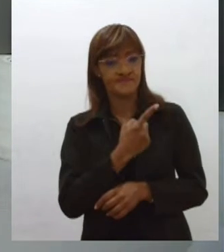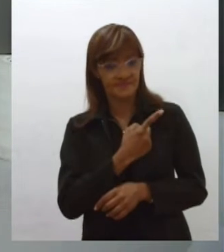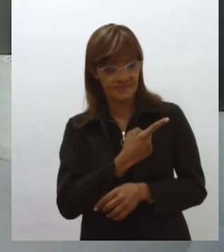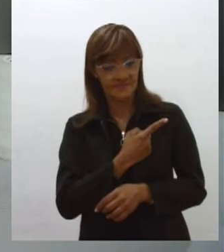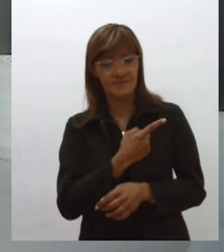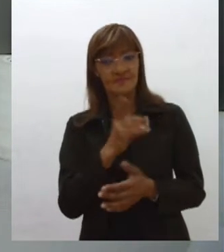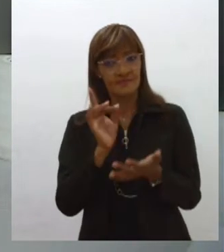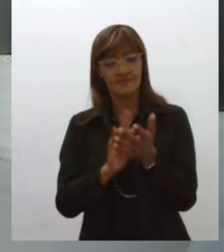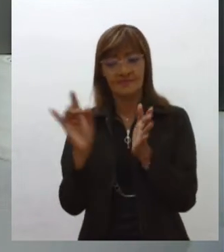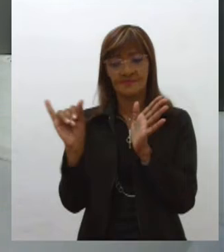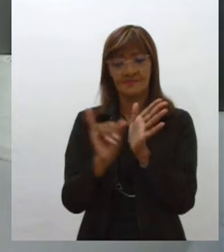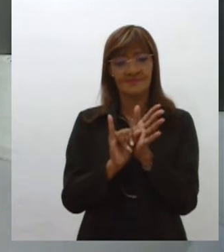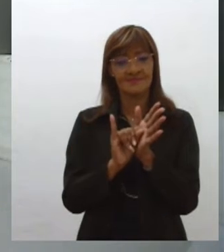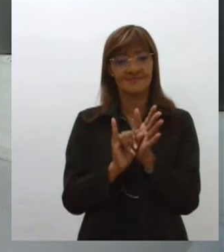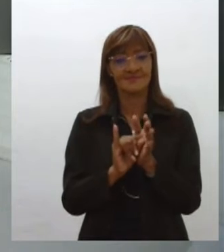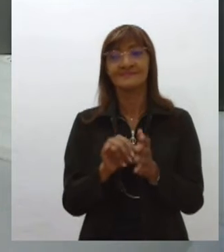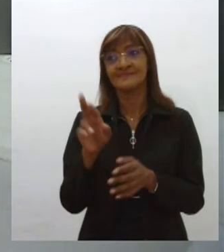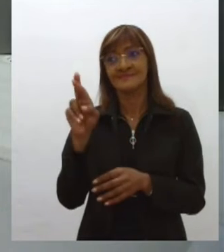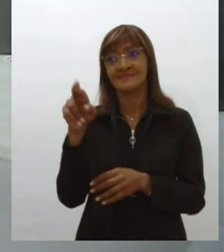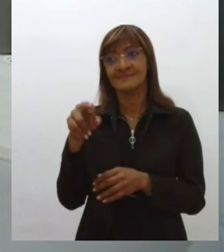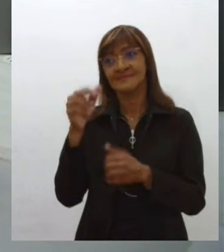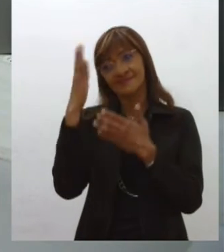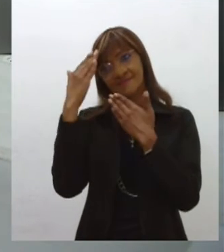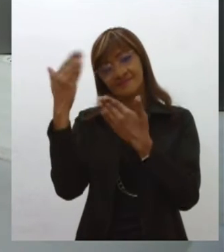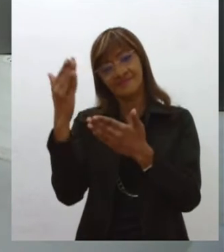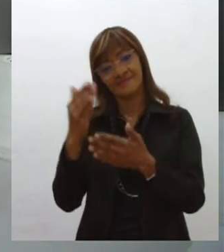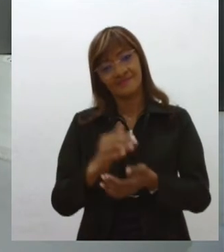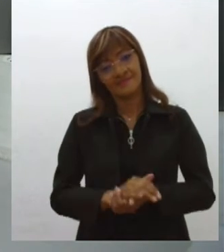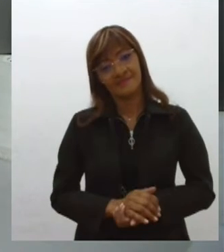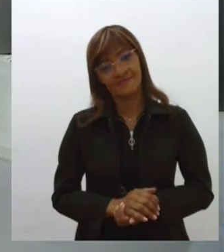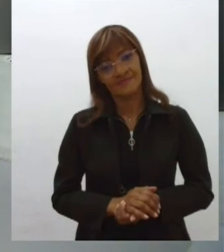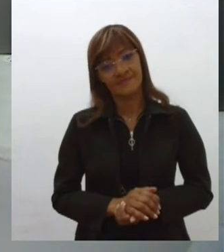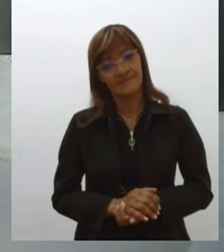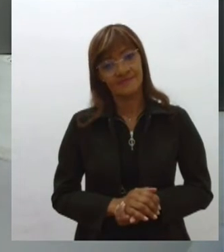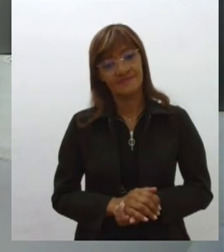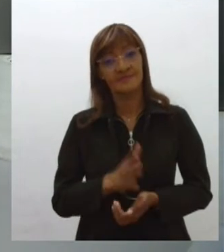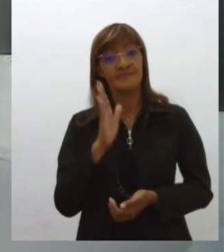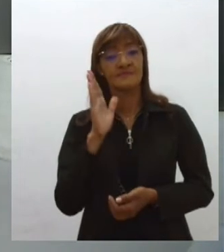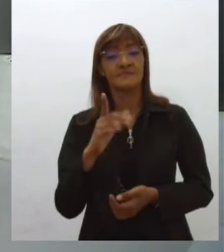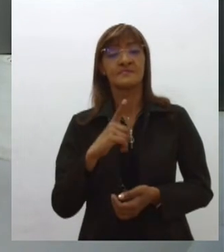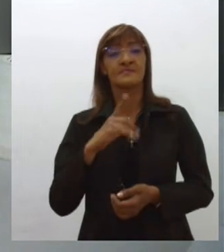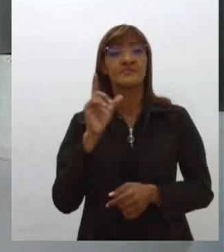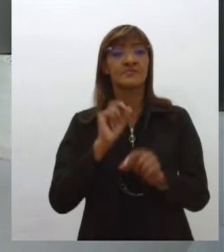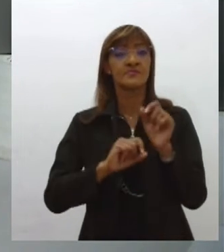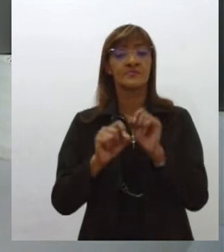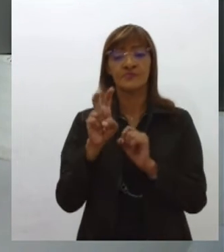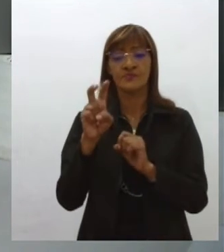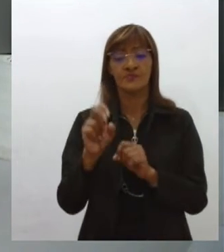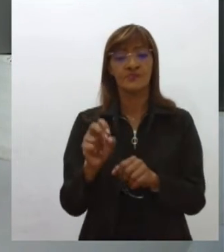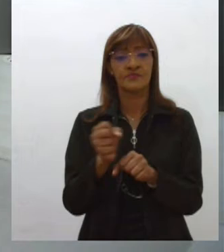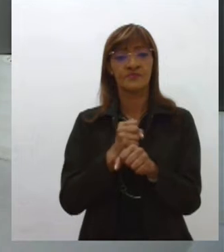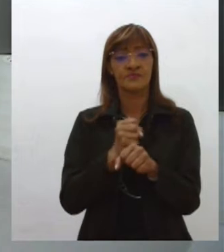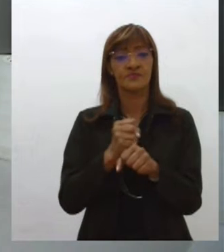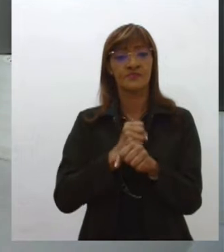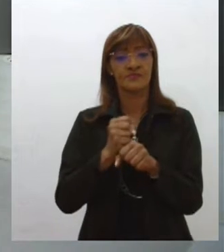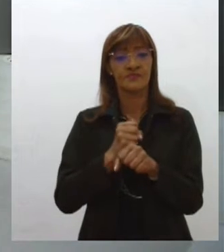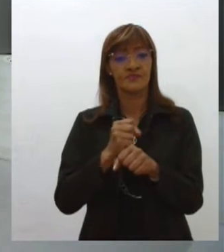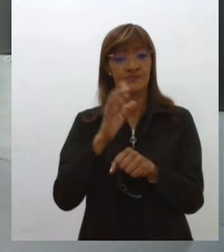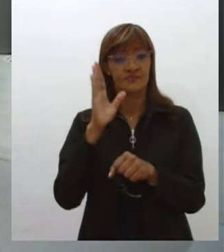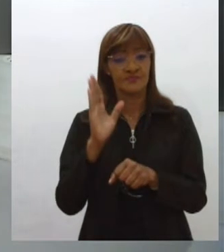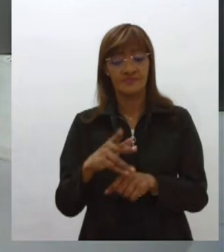identidade. Isso mesmo, obrigada. E uma solenidade marcou os 50 anos da defesa civil em